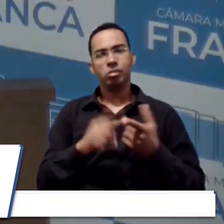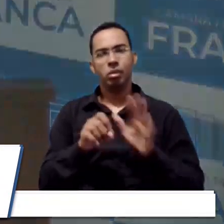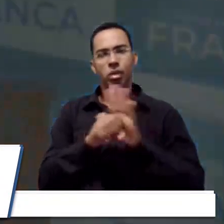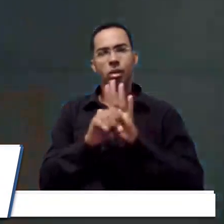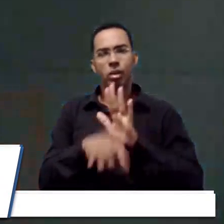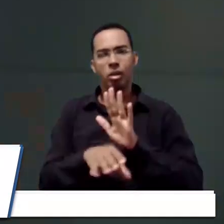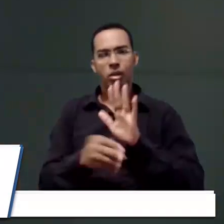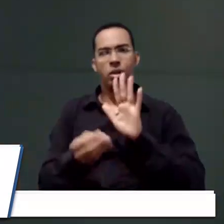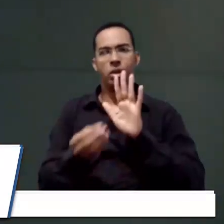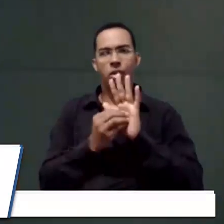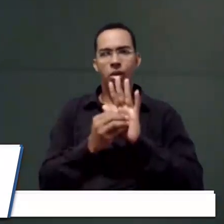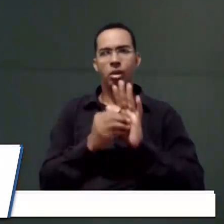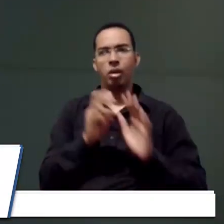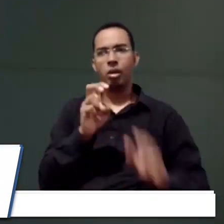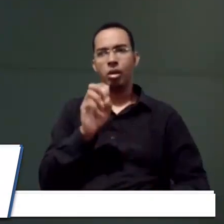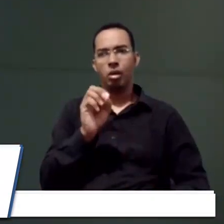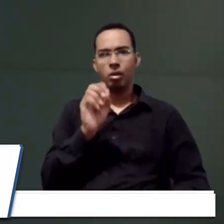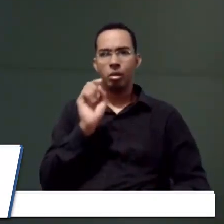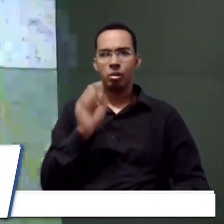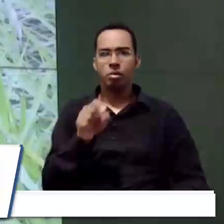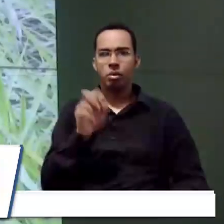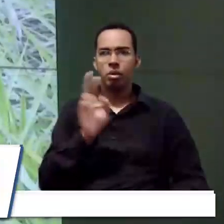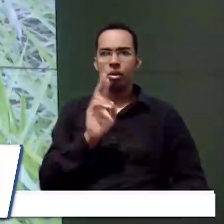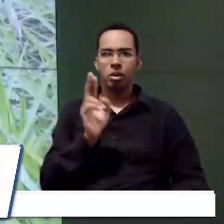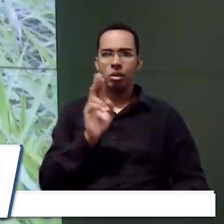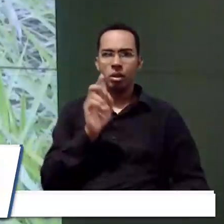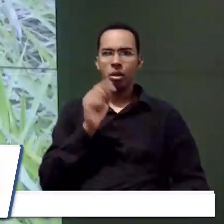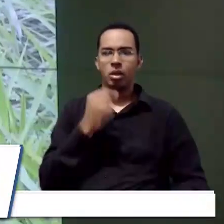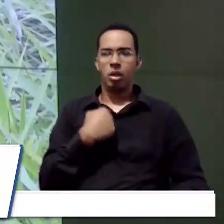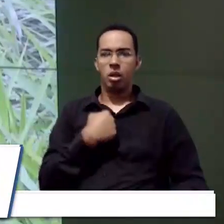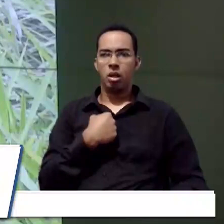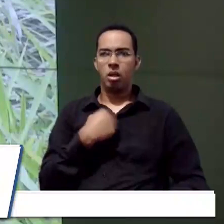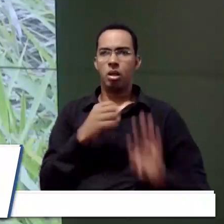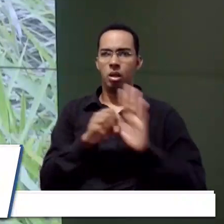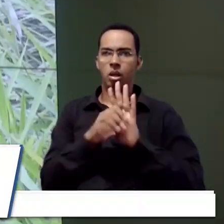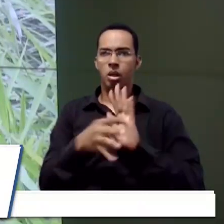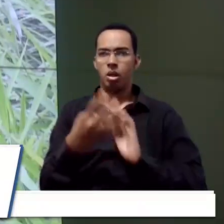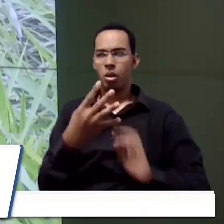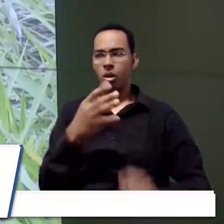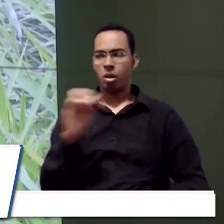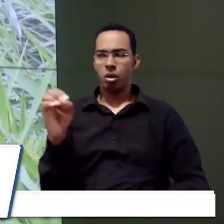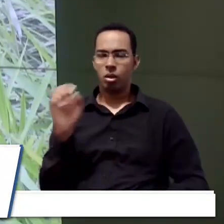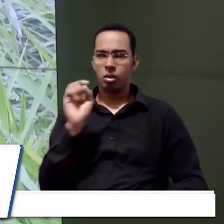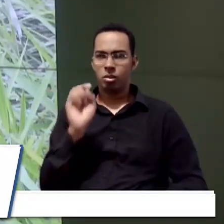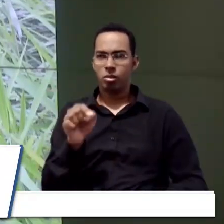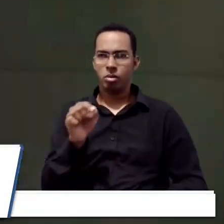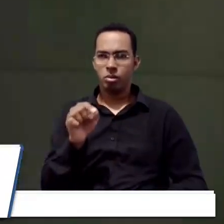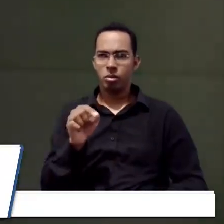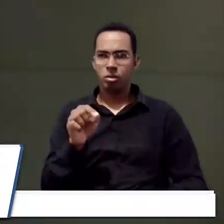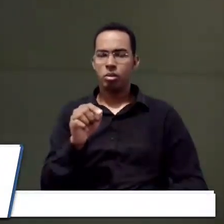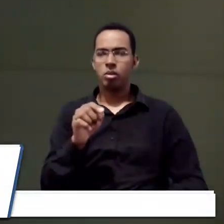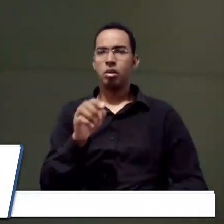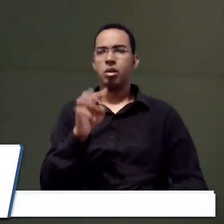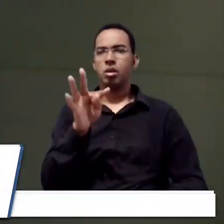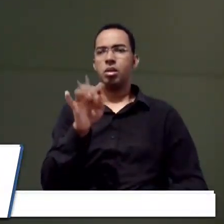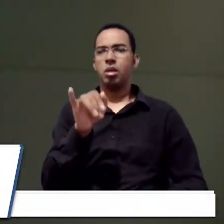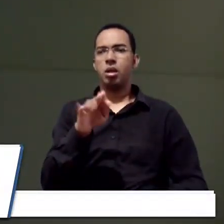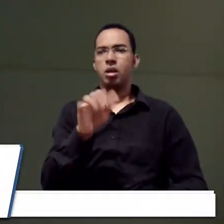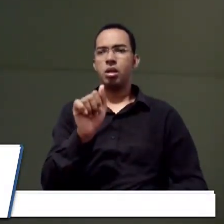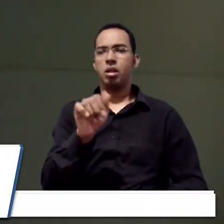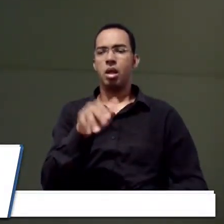impositiva de R$ 50 mil, e eu uma de R$ mil, a deputada Tainara do PT